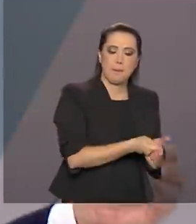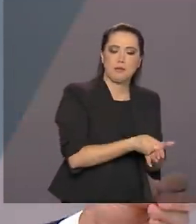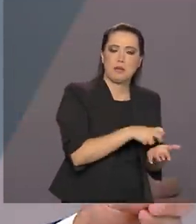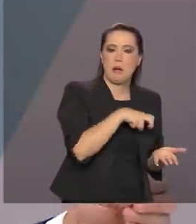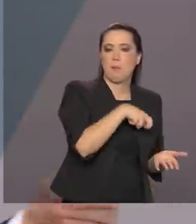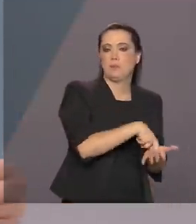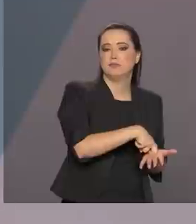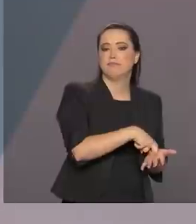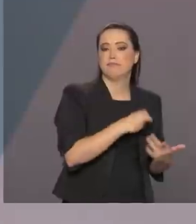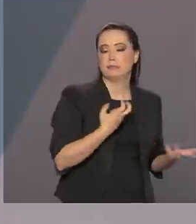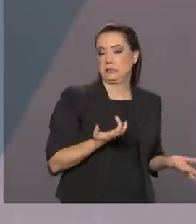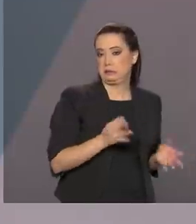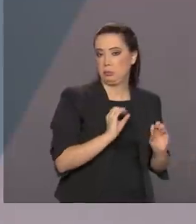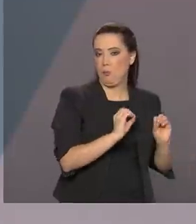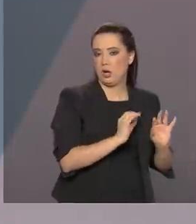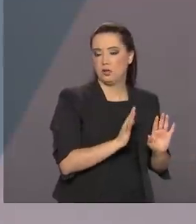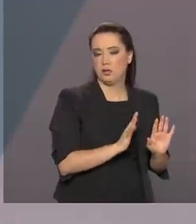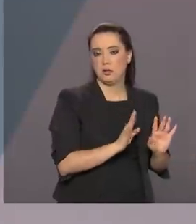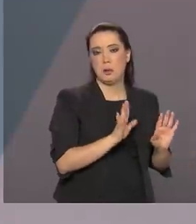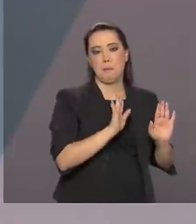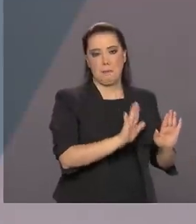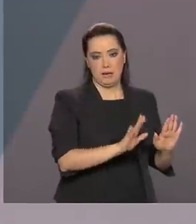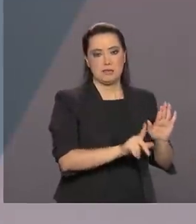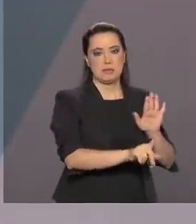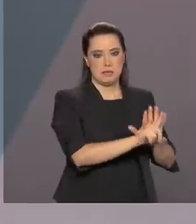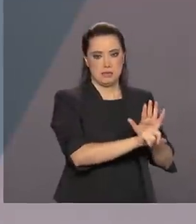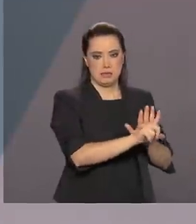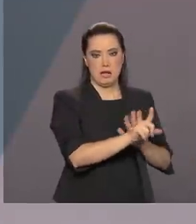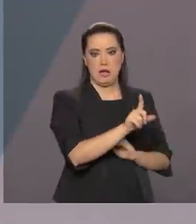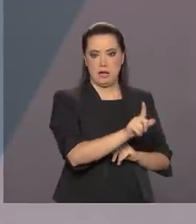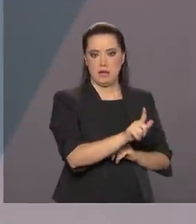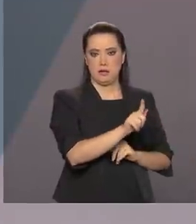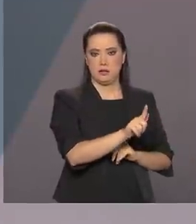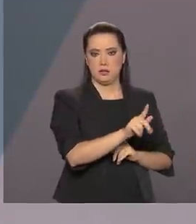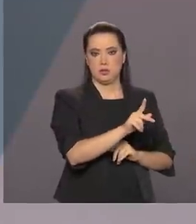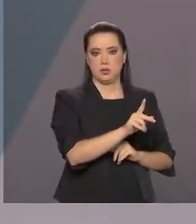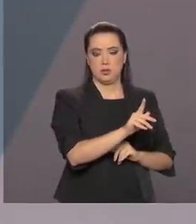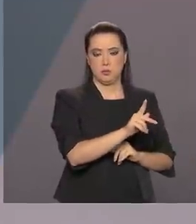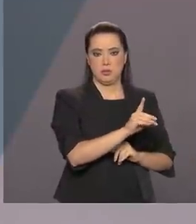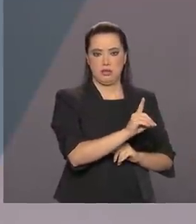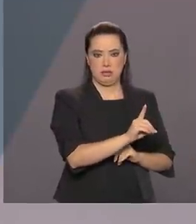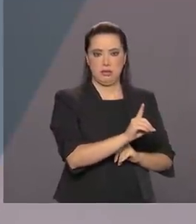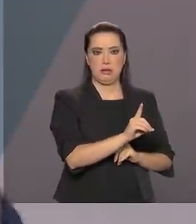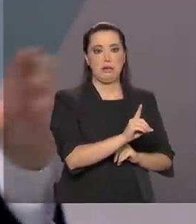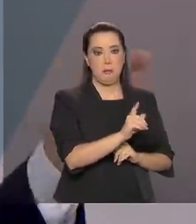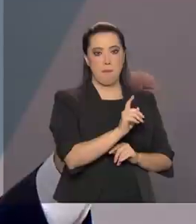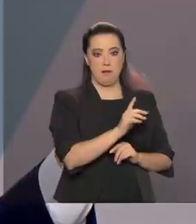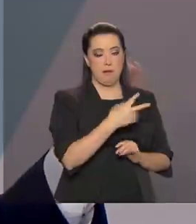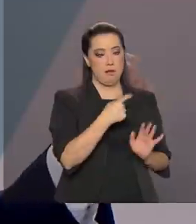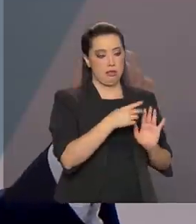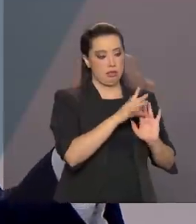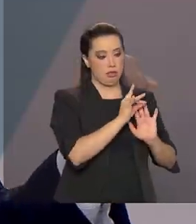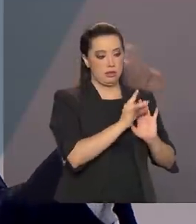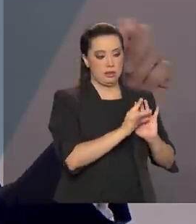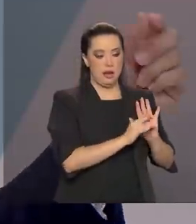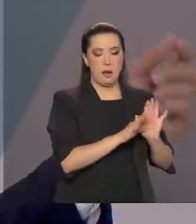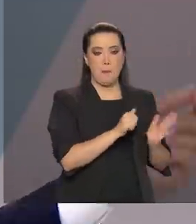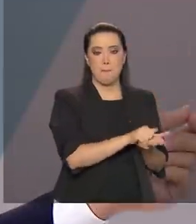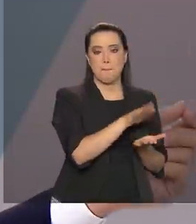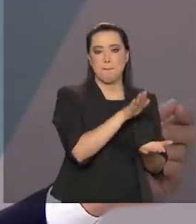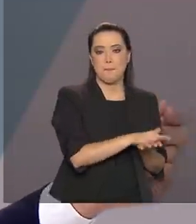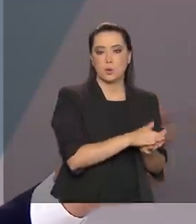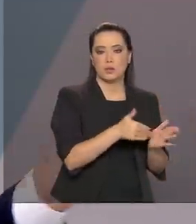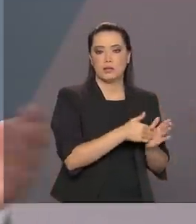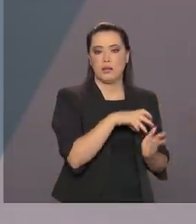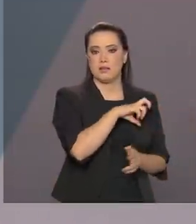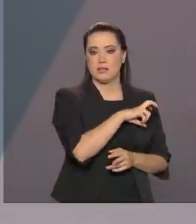em relação às empresas. Mas a LGPD prevê multas que, se eu não me engano, chegam até 50 milhões de reais ou 20% do faturamento da